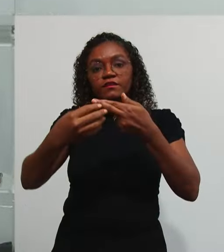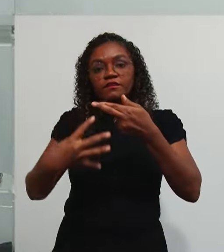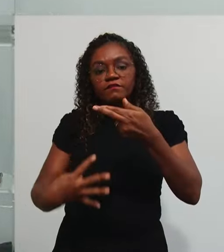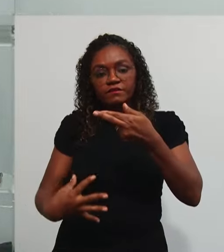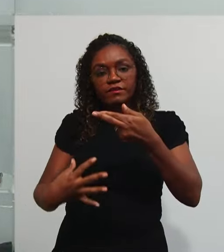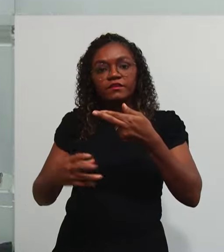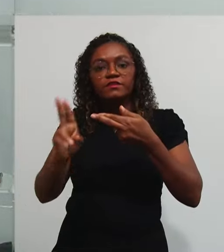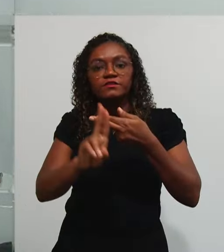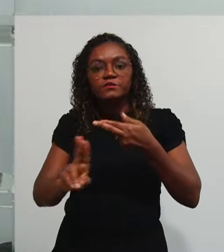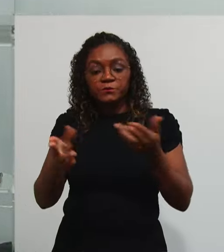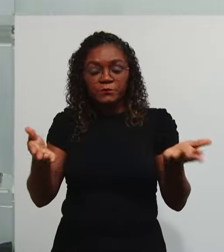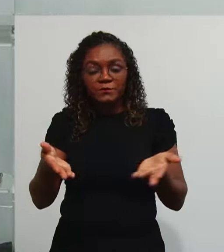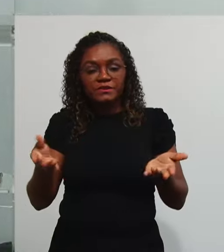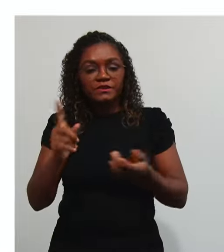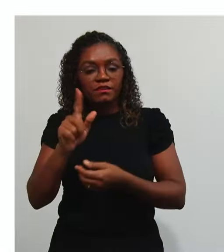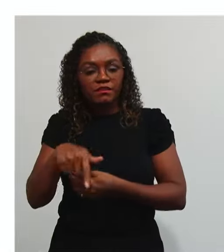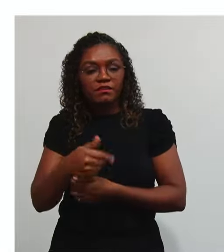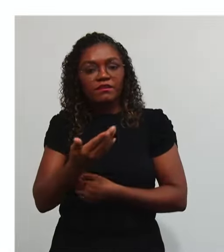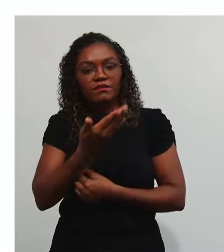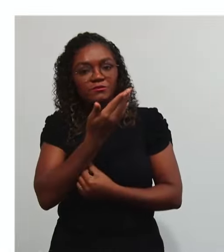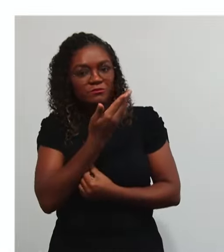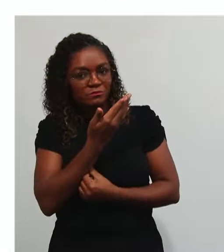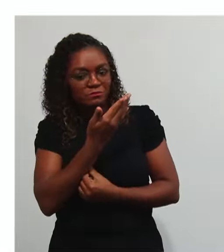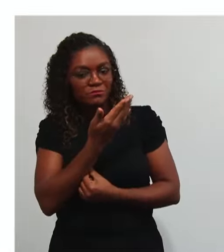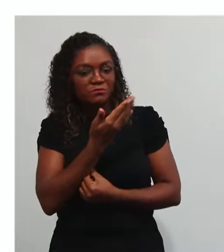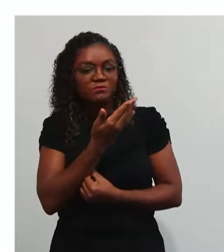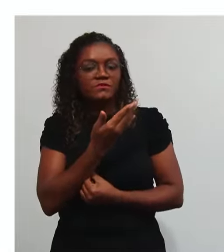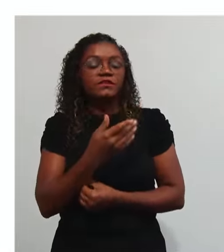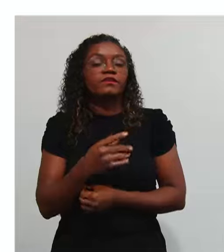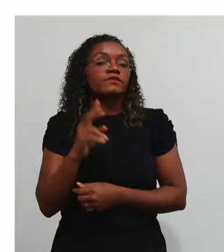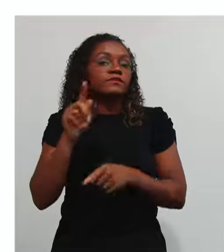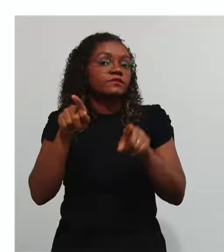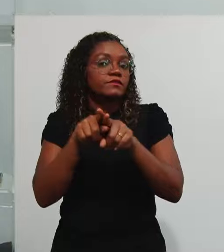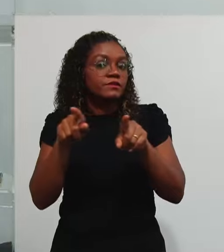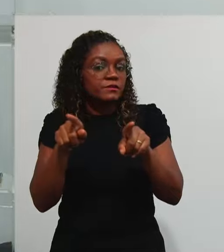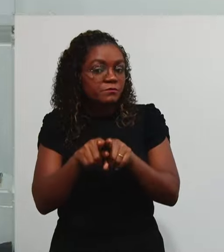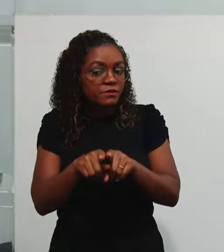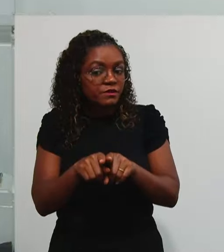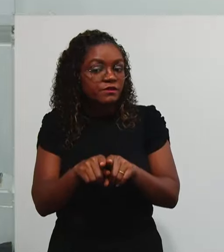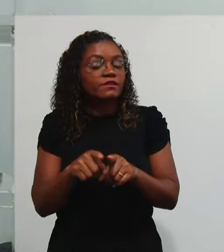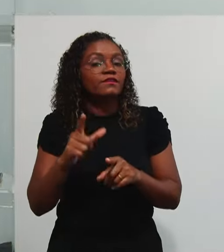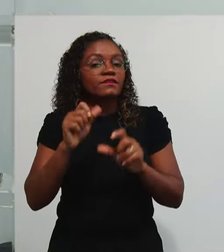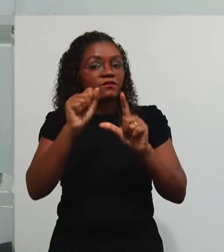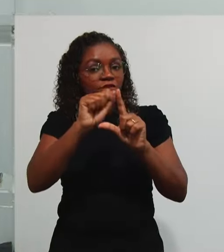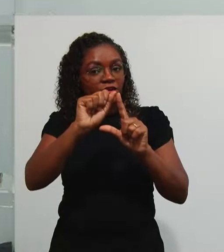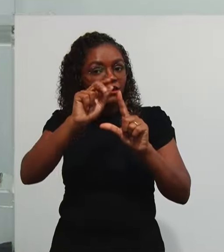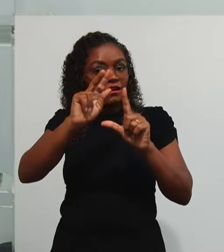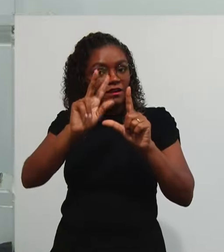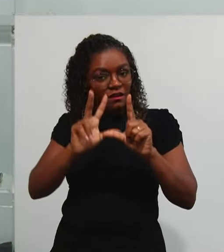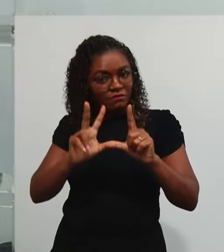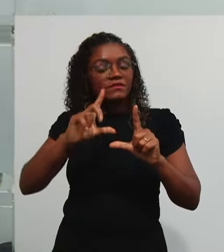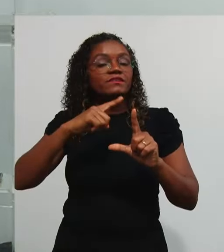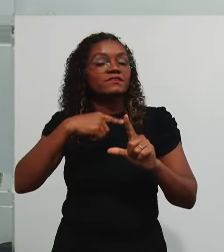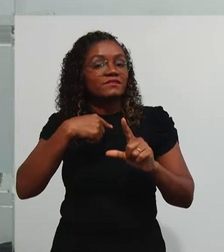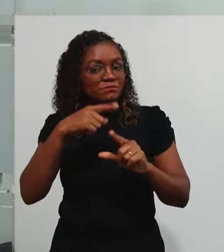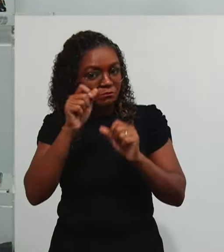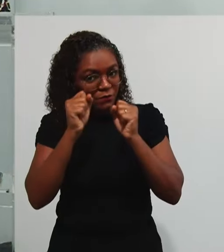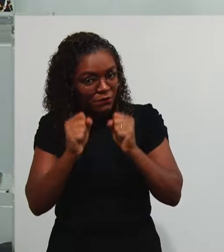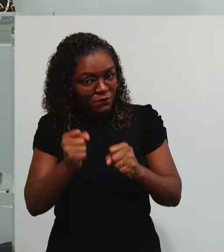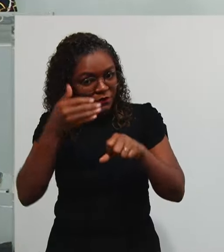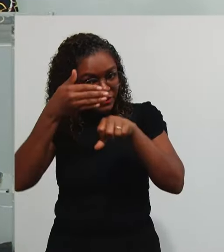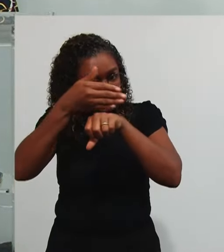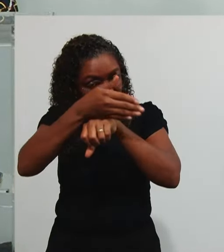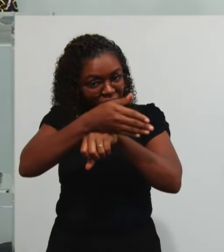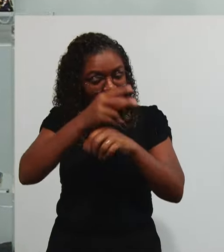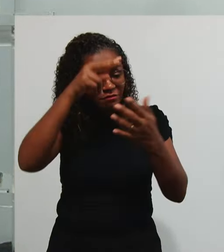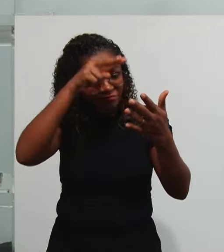Utilizadas nessa aula São expostas aqui E vale lembrar Que estão Disponíveis No Ava Para você fazer A leitura Na sua